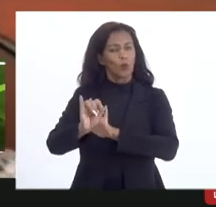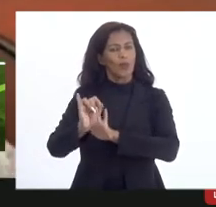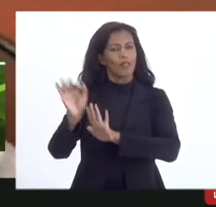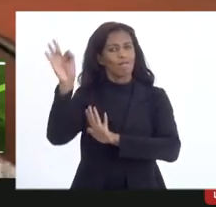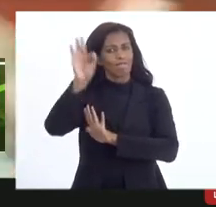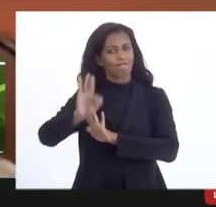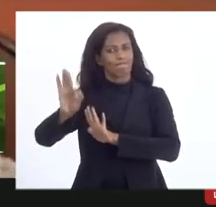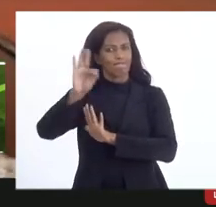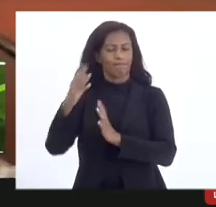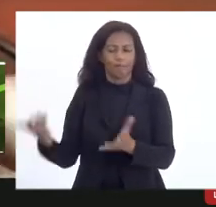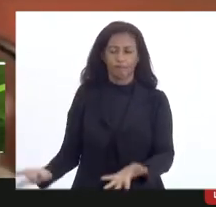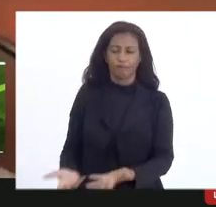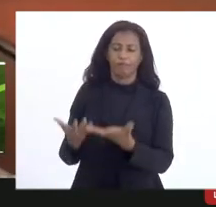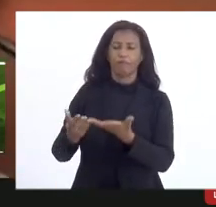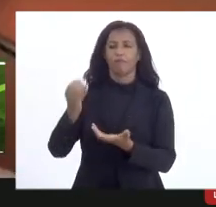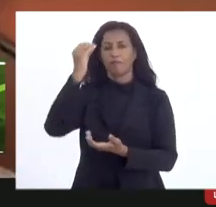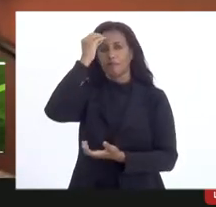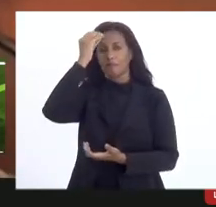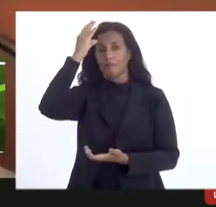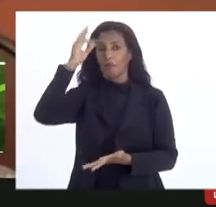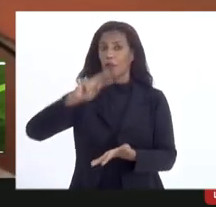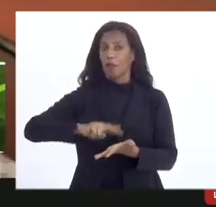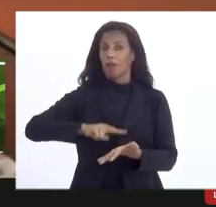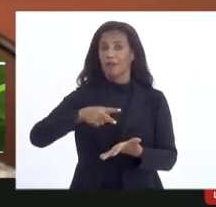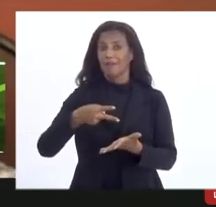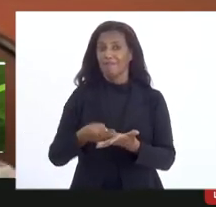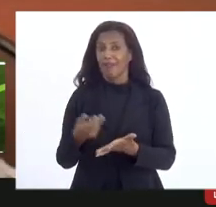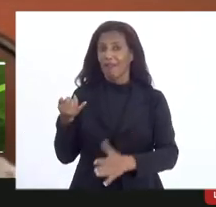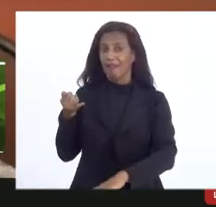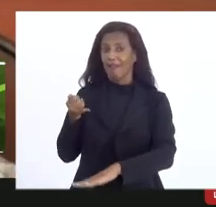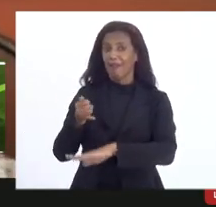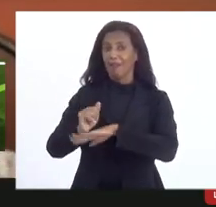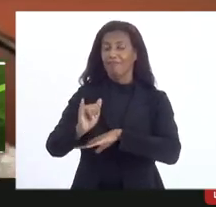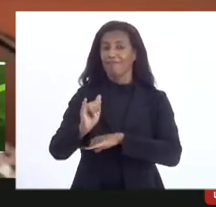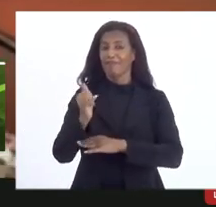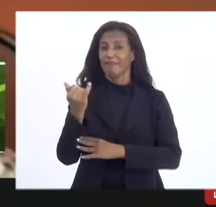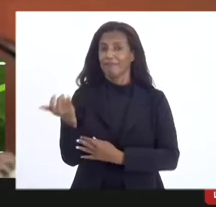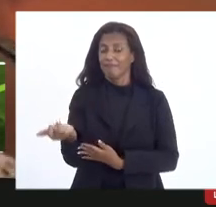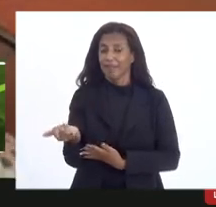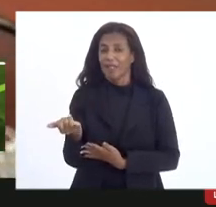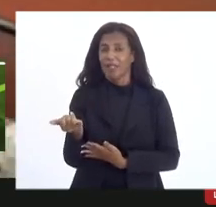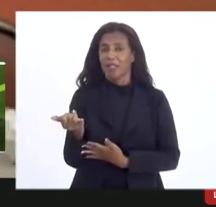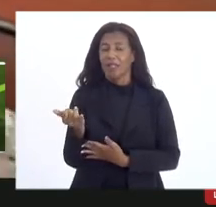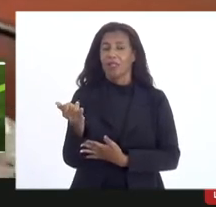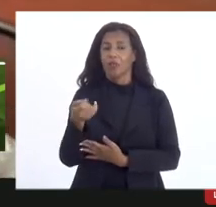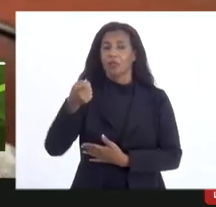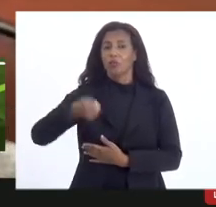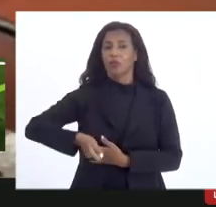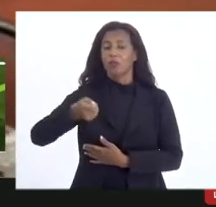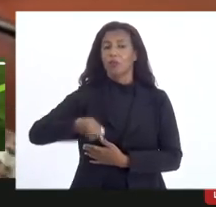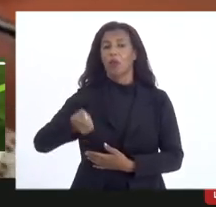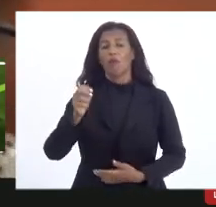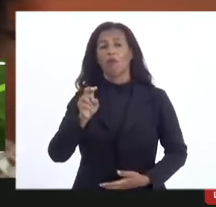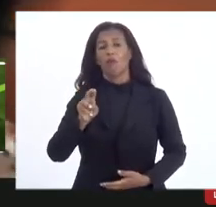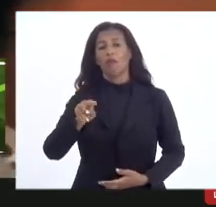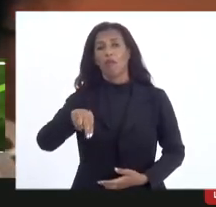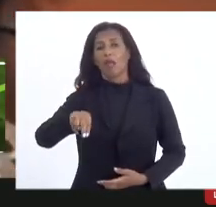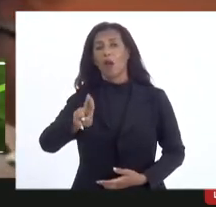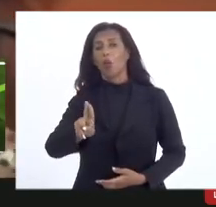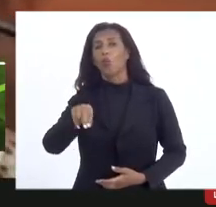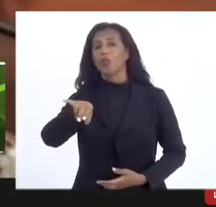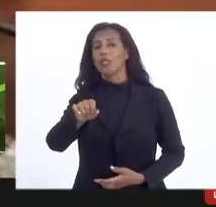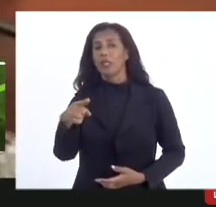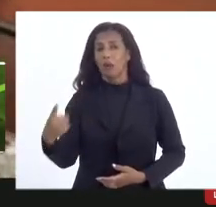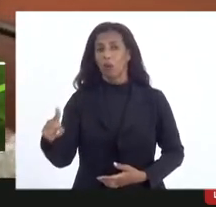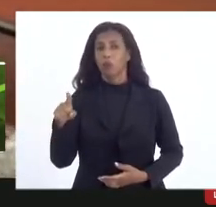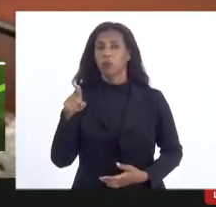cultura justamente por uma interpretação equivocada do tribunal de contas da União da União que o tribunal de contas